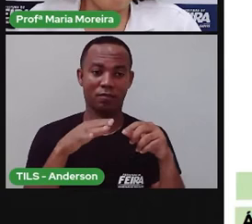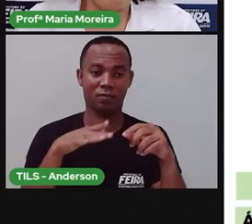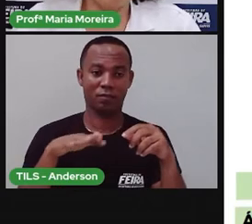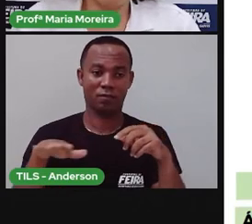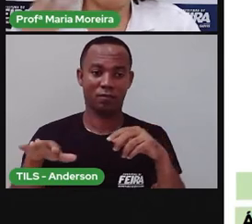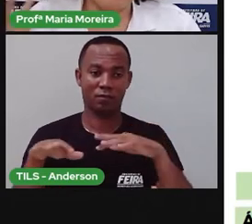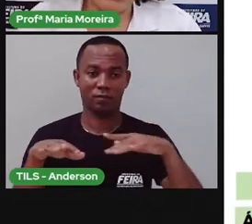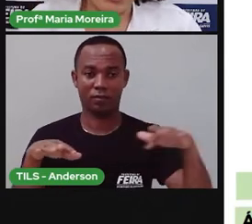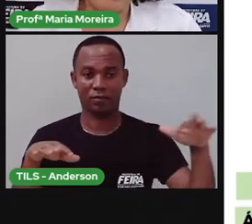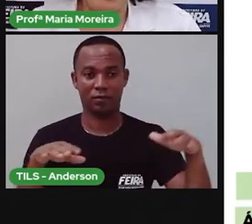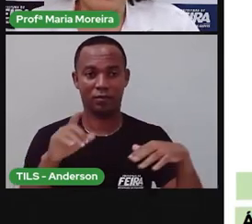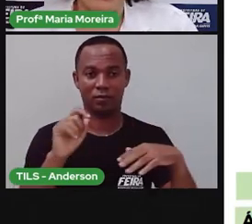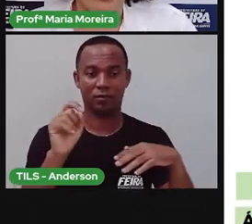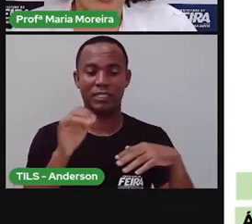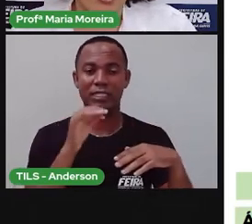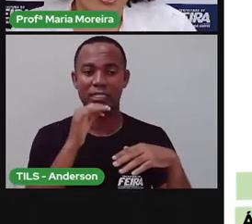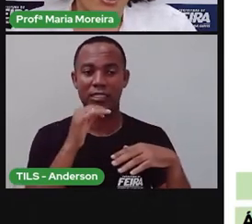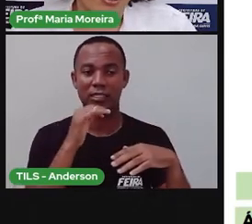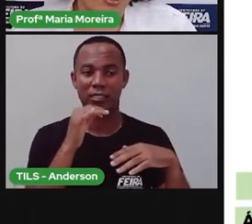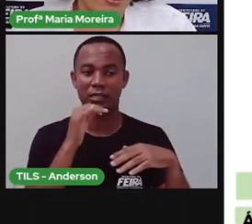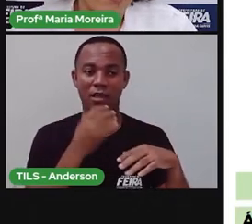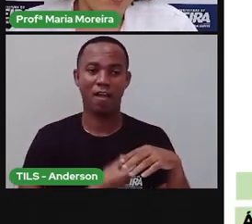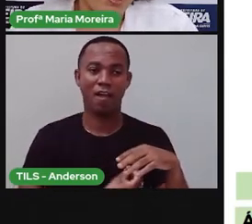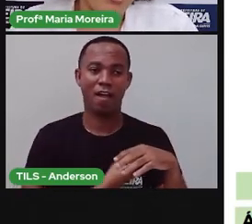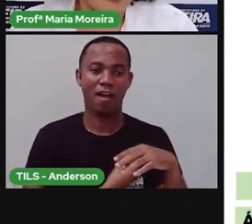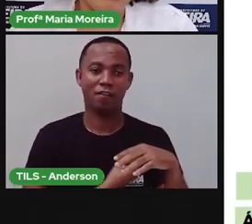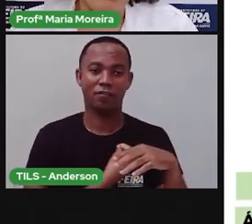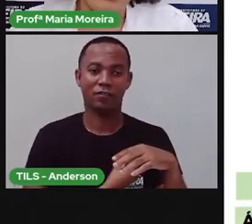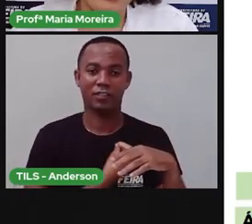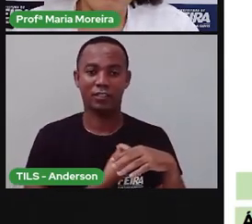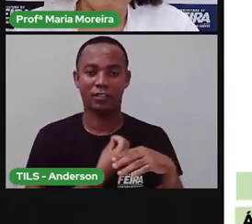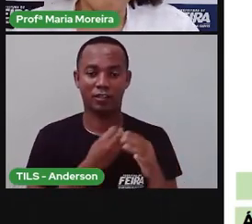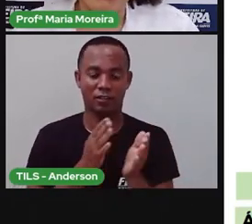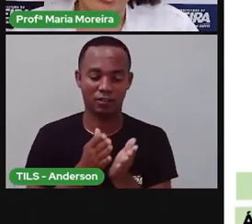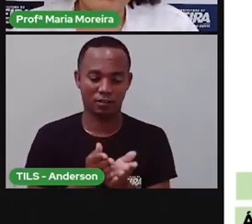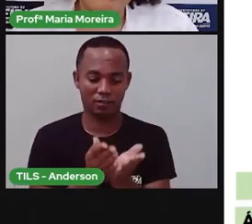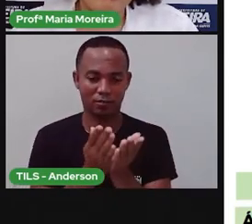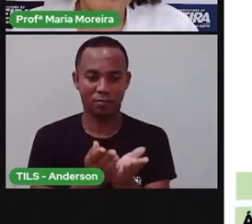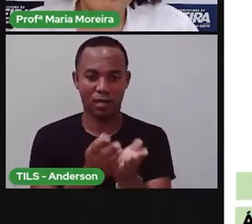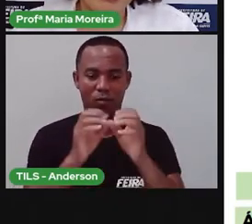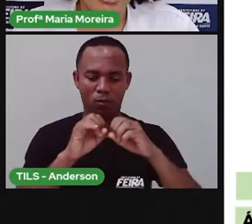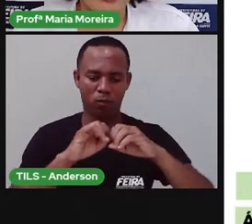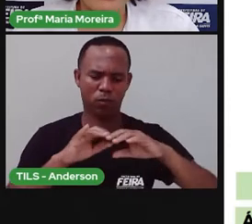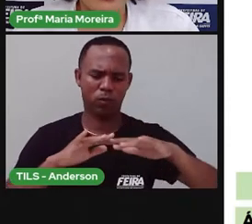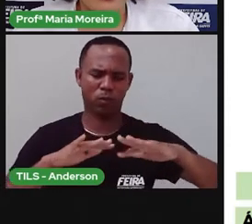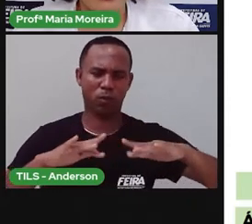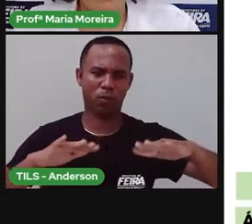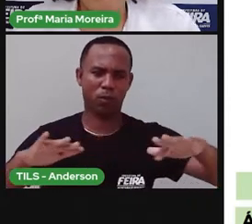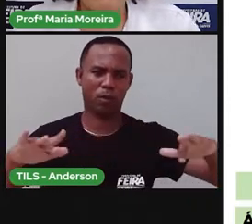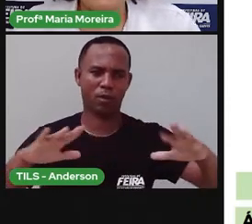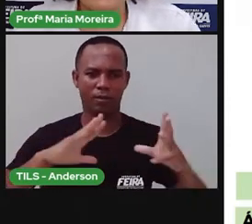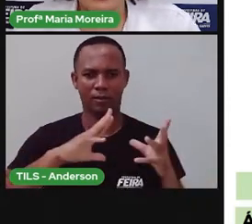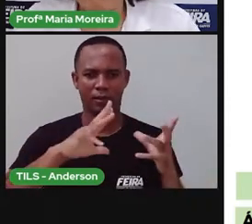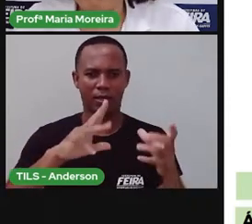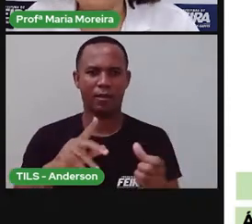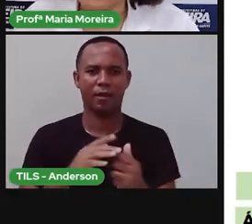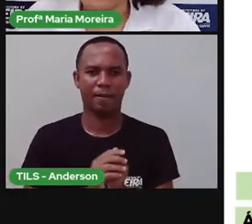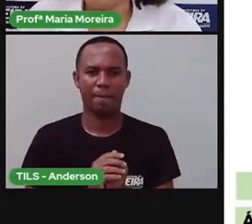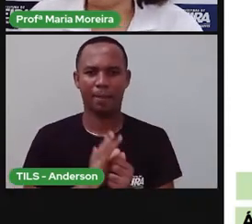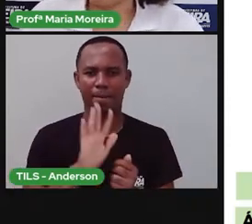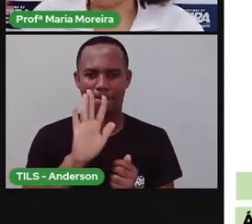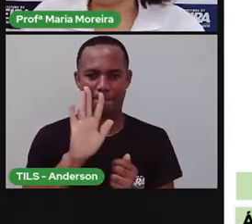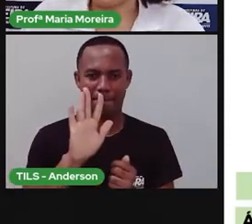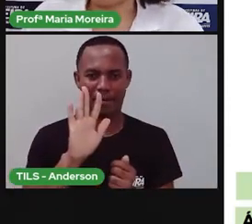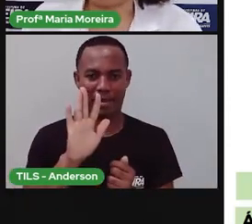e voltam, na verdade, esses animais a povoar a terra. Mas será que vamos